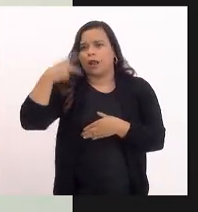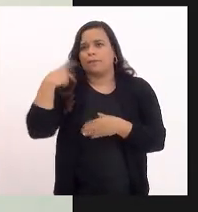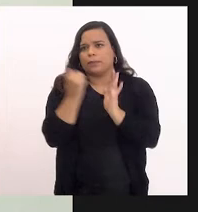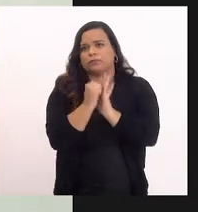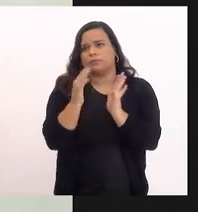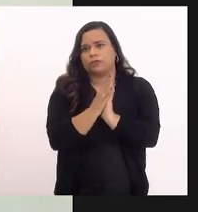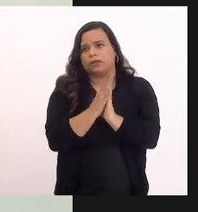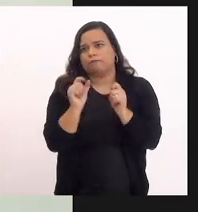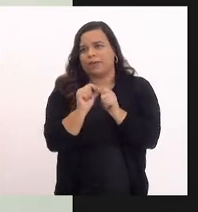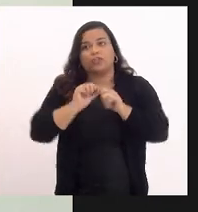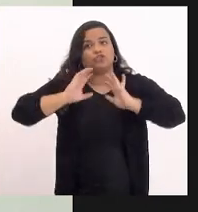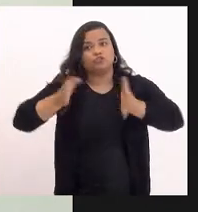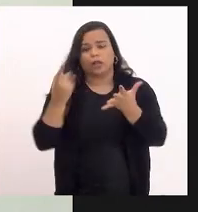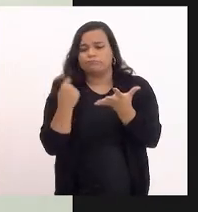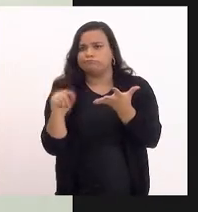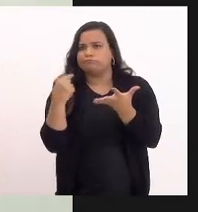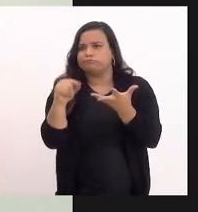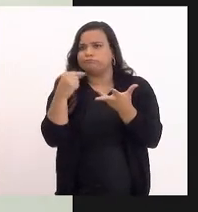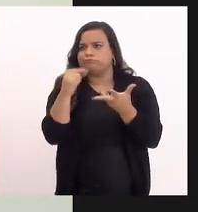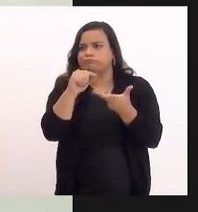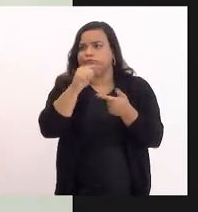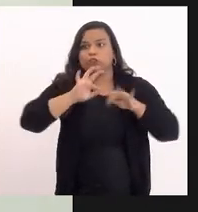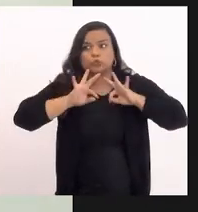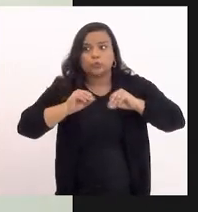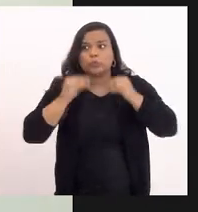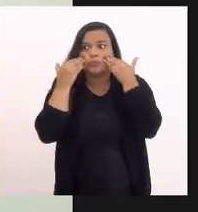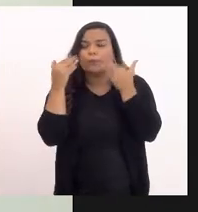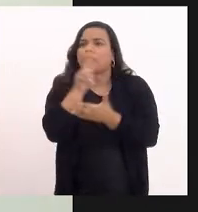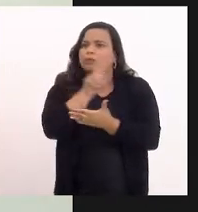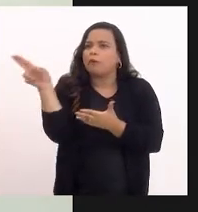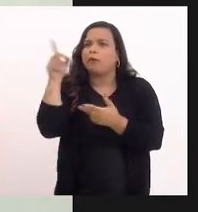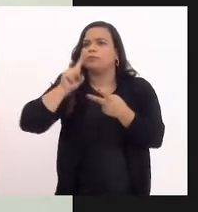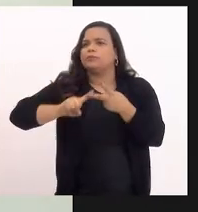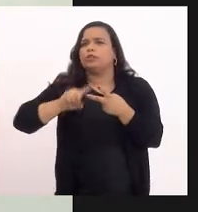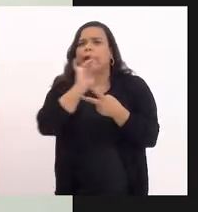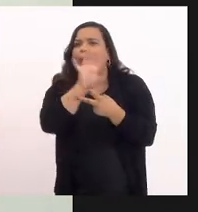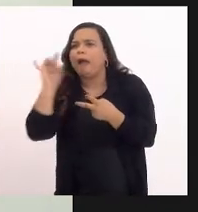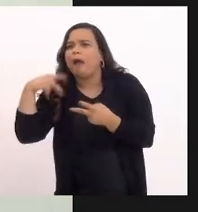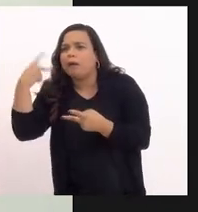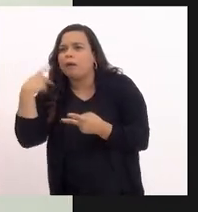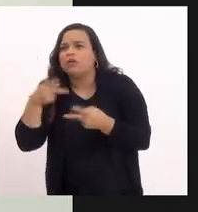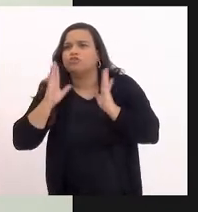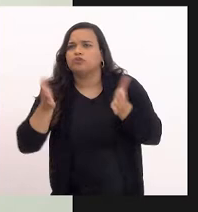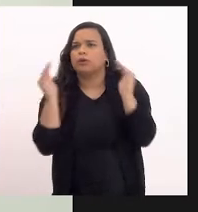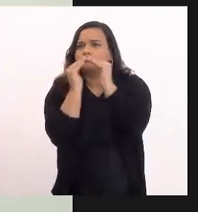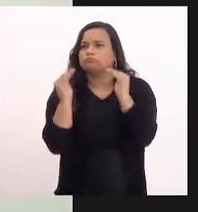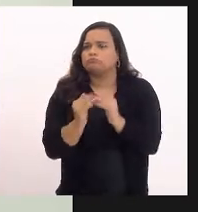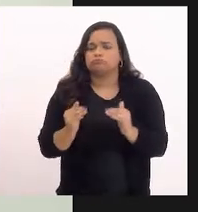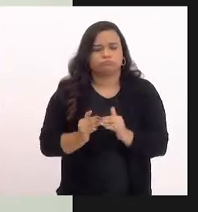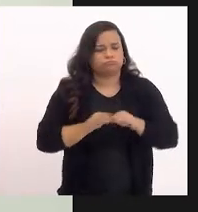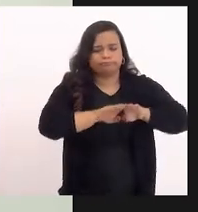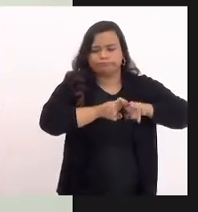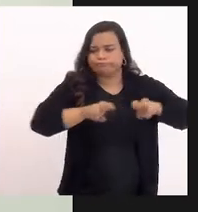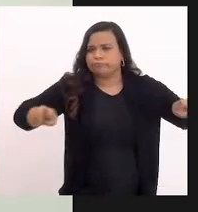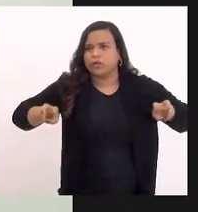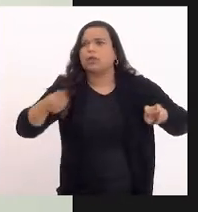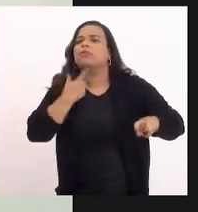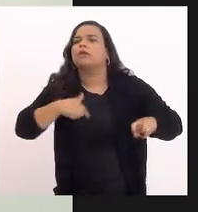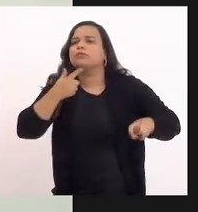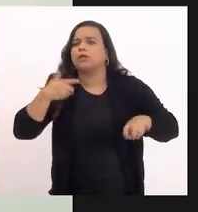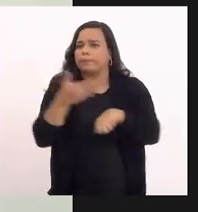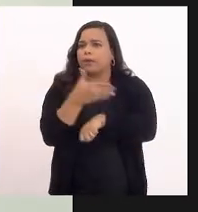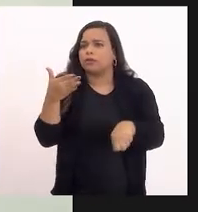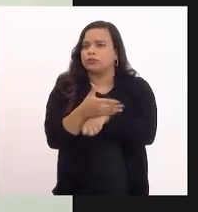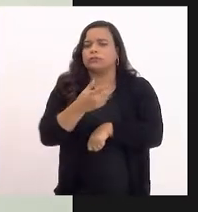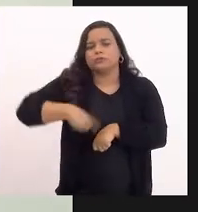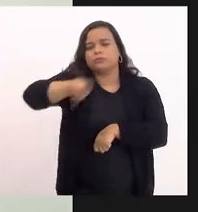instalada, já foi feita. Já foi feita a apresentação dos nomes de cada parlamentar, de acordo com a sua bancada, que desejou participar dessa